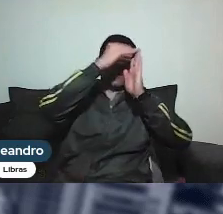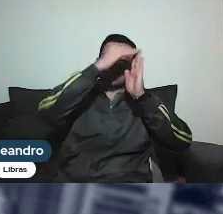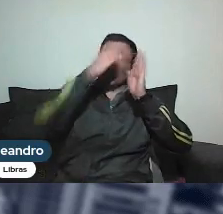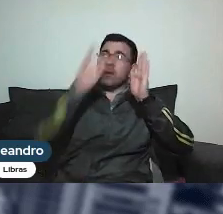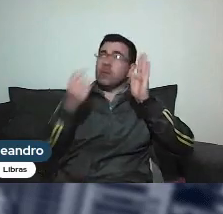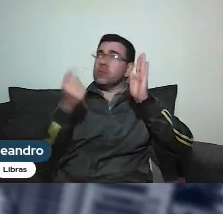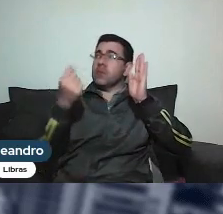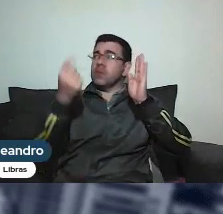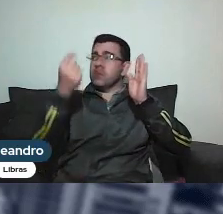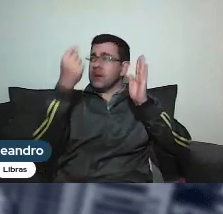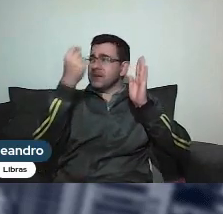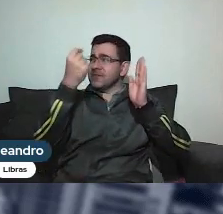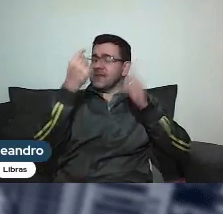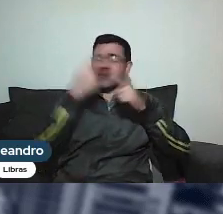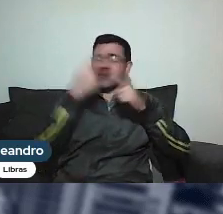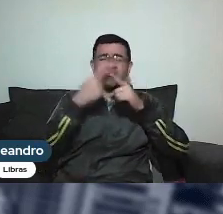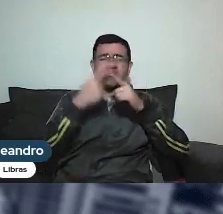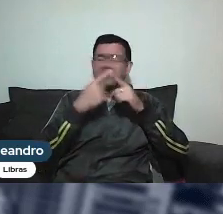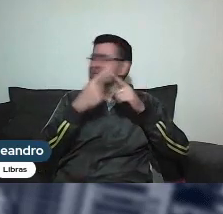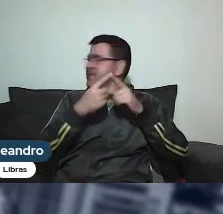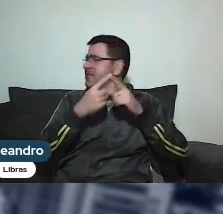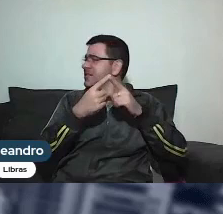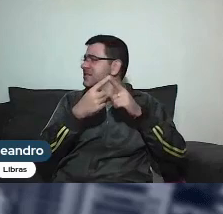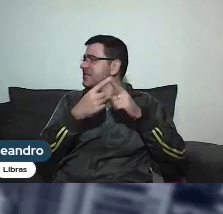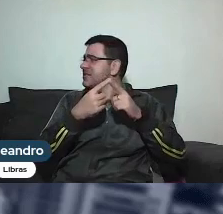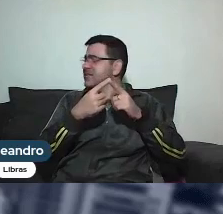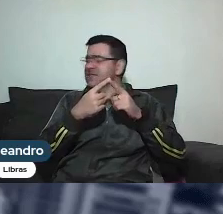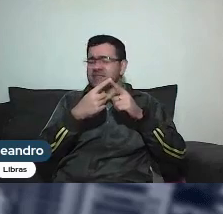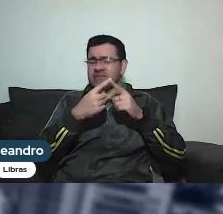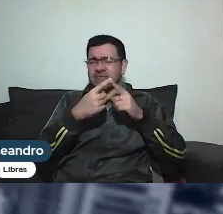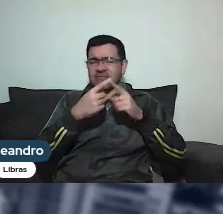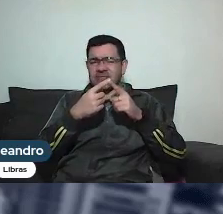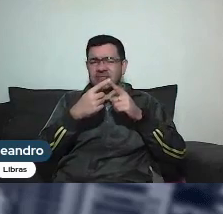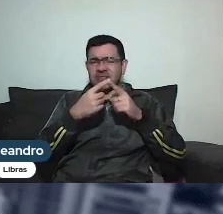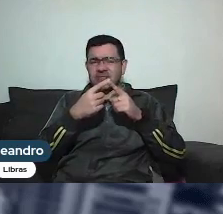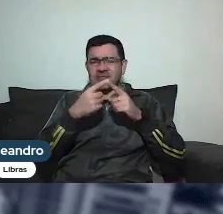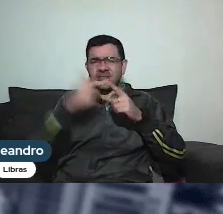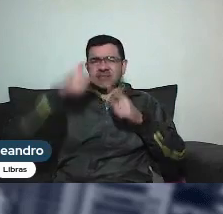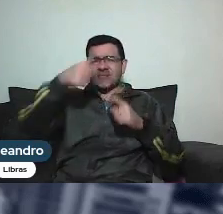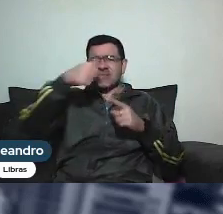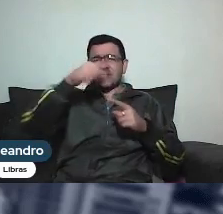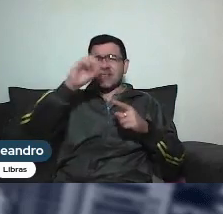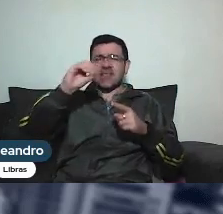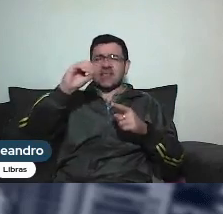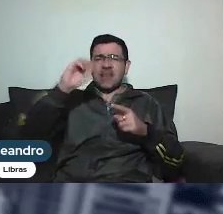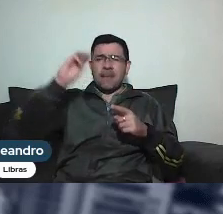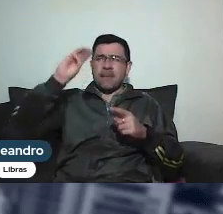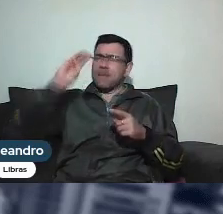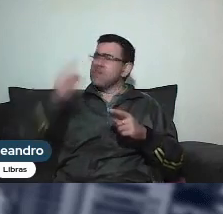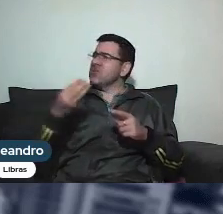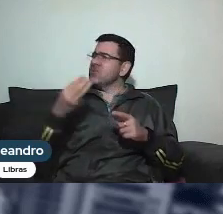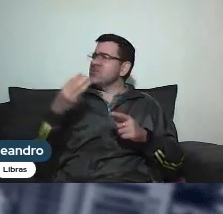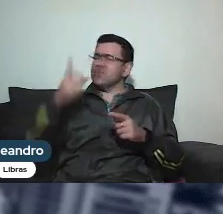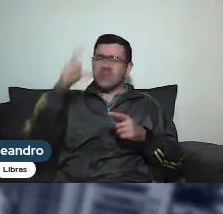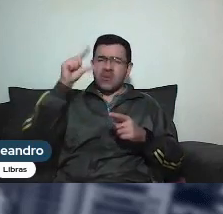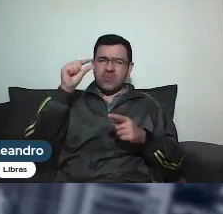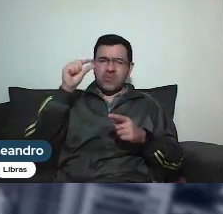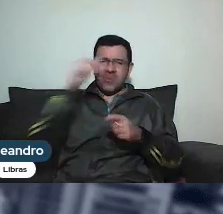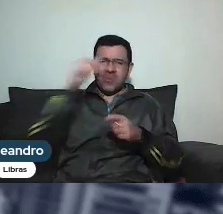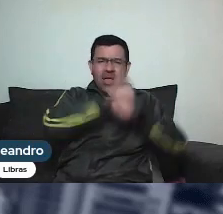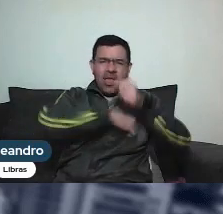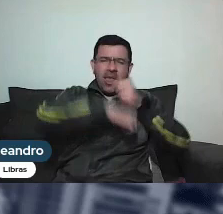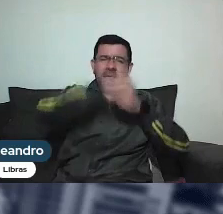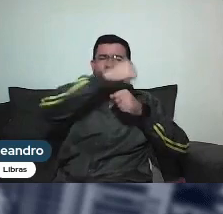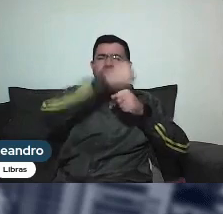não tem cabimento, 12 anos, 14 anos aí, um valor de 70 mil, nem existe mais carro nesse valor para colocar uma